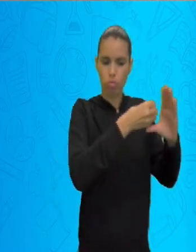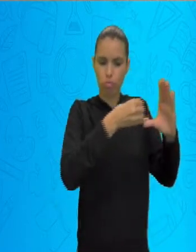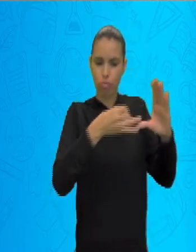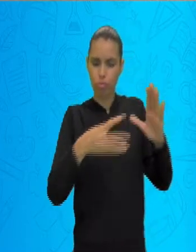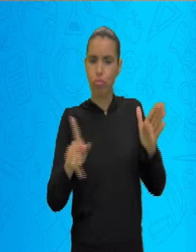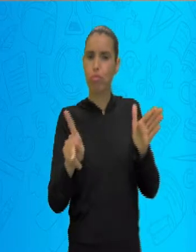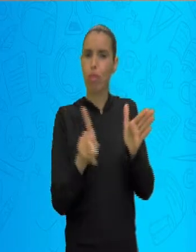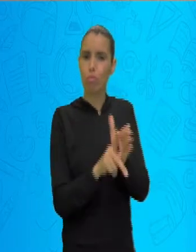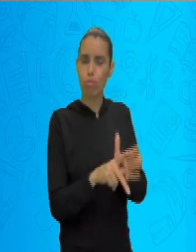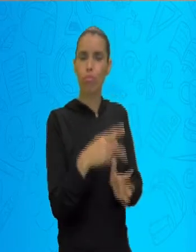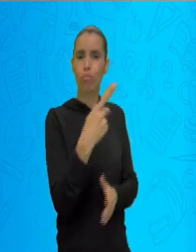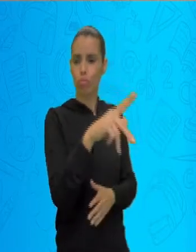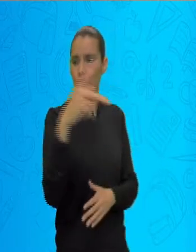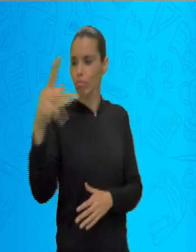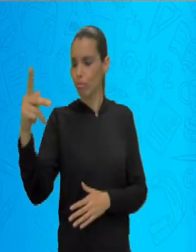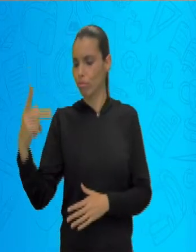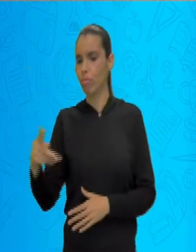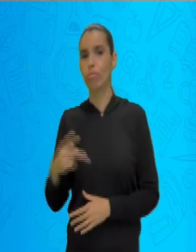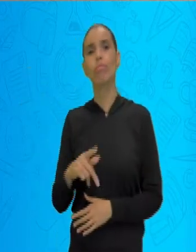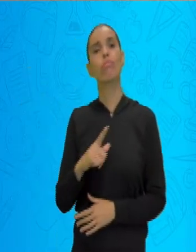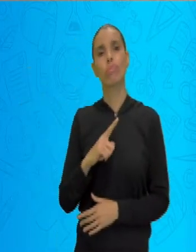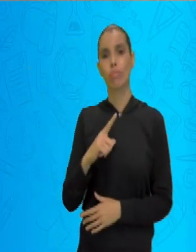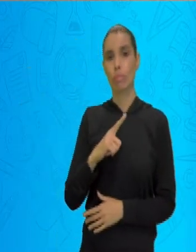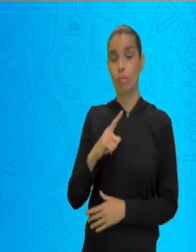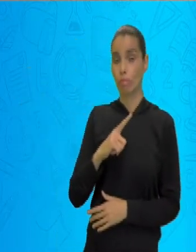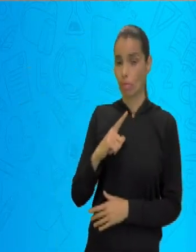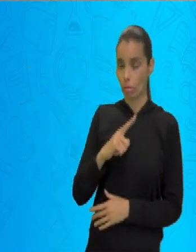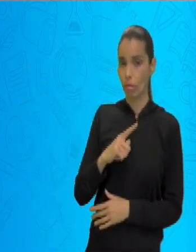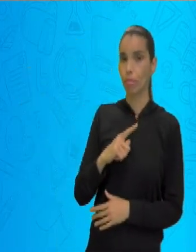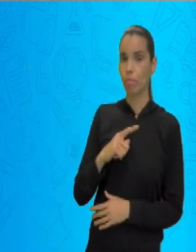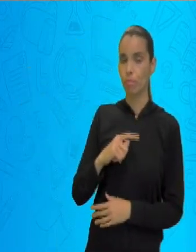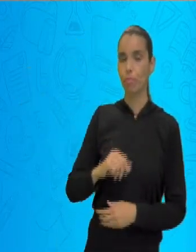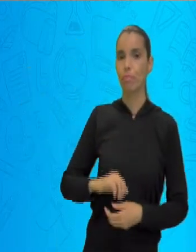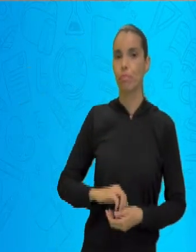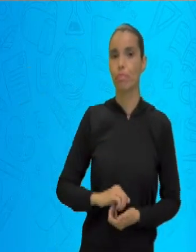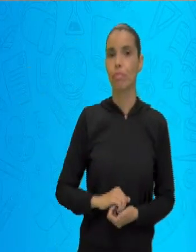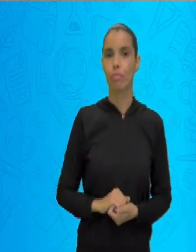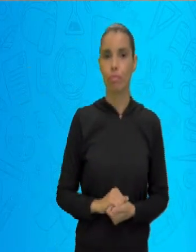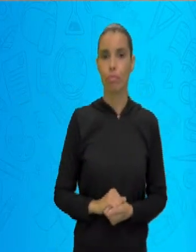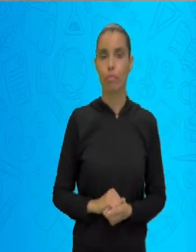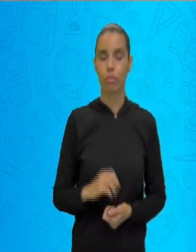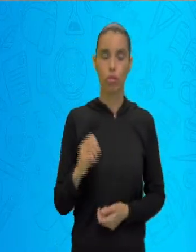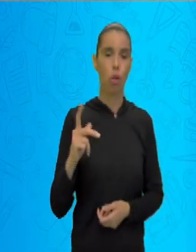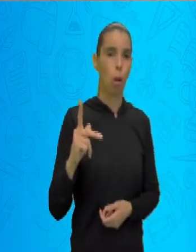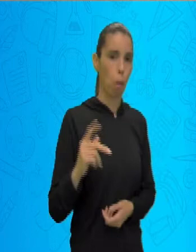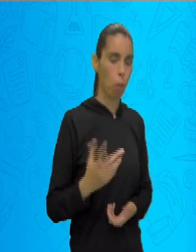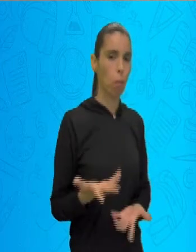Nós temos que utilizar de vários critérios. Ok?